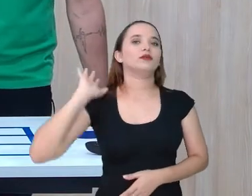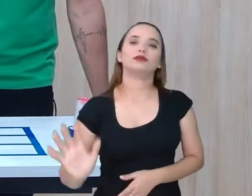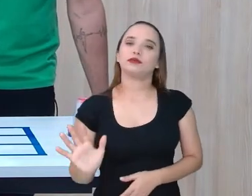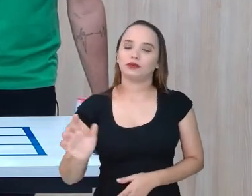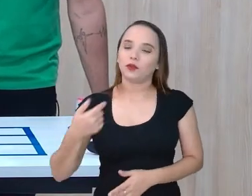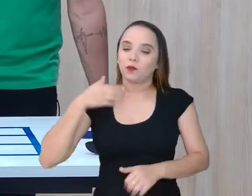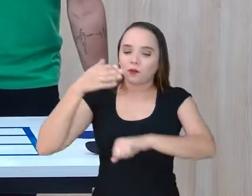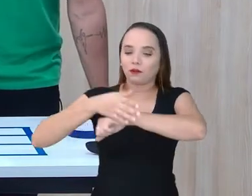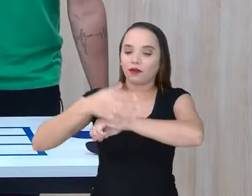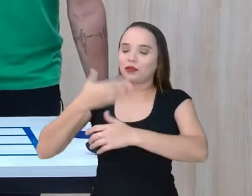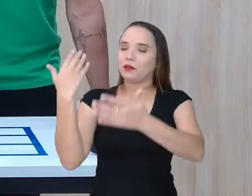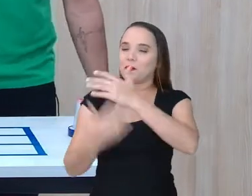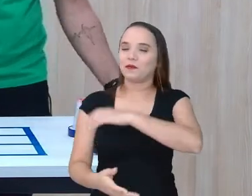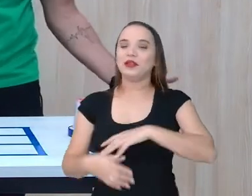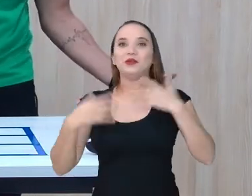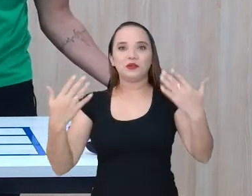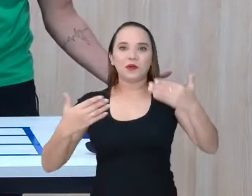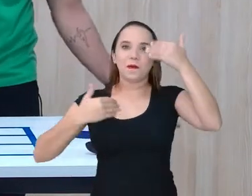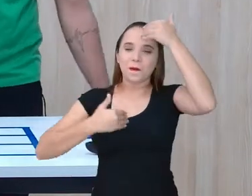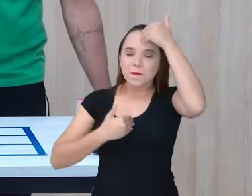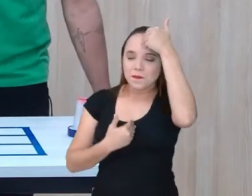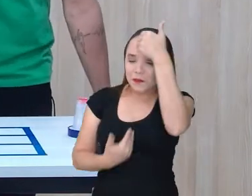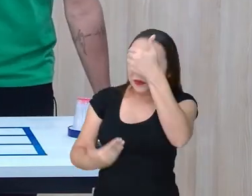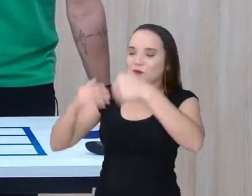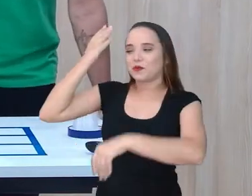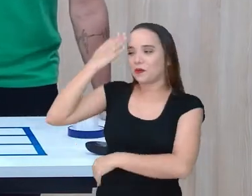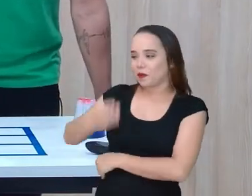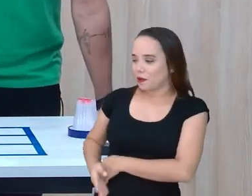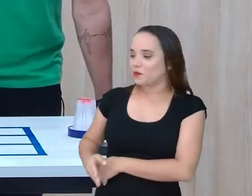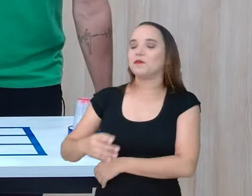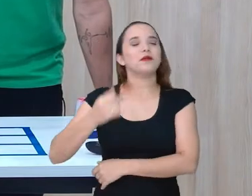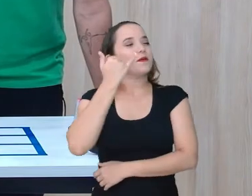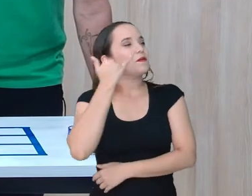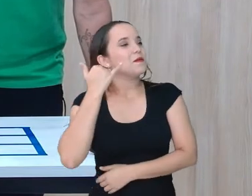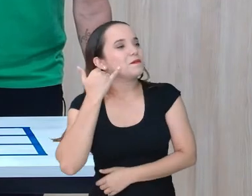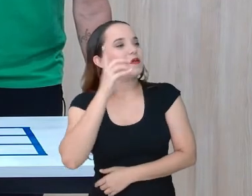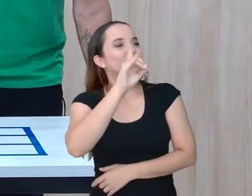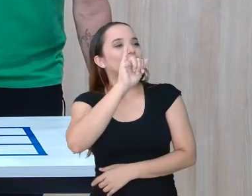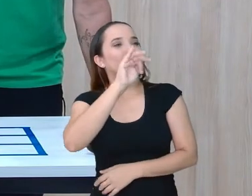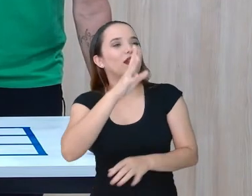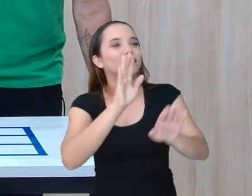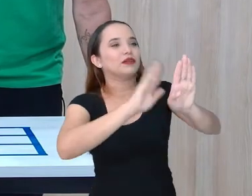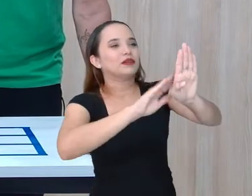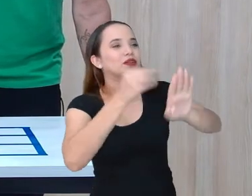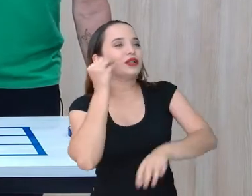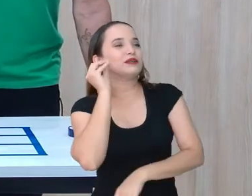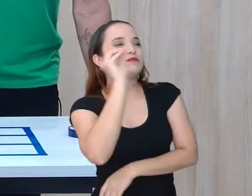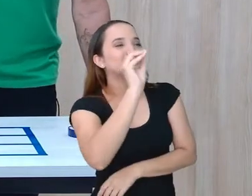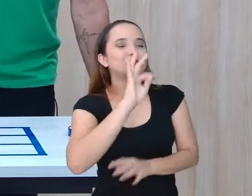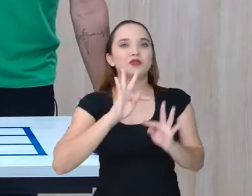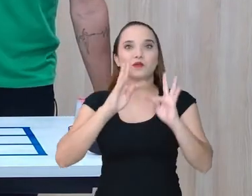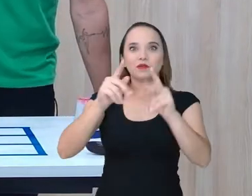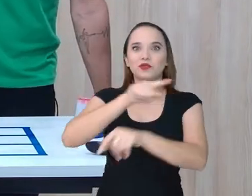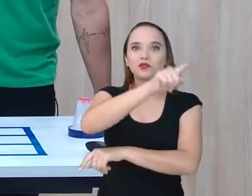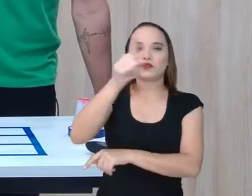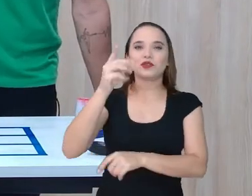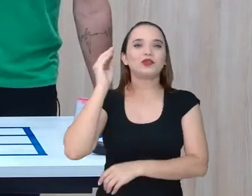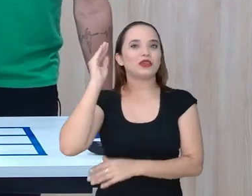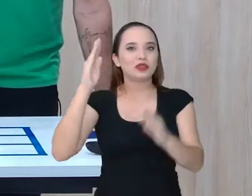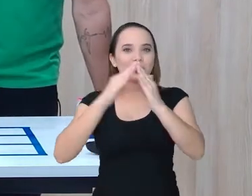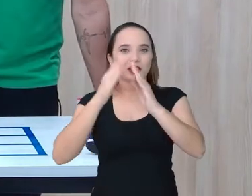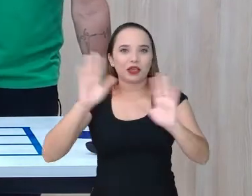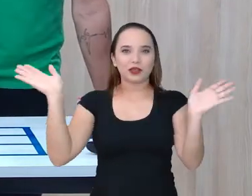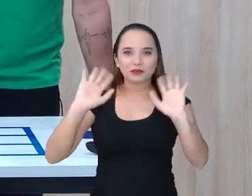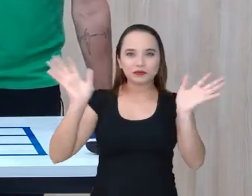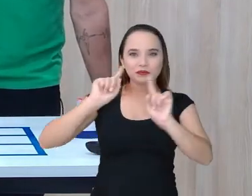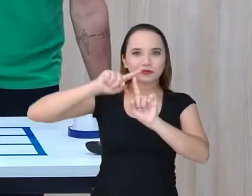entrei e perdi. Mas é isso, Brielle. Muito obrigado. Billy, Dalila, um cheiro pra vocês. Minha gente, vocês de casa. Até